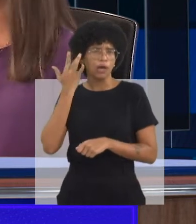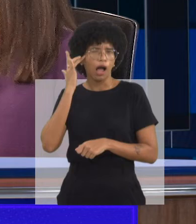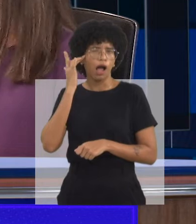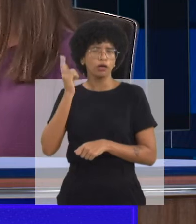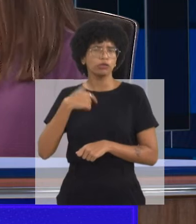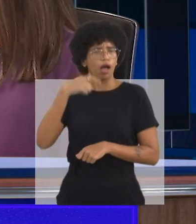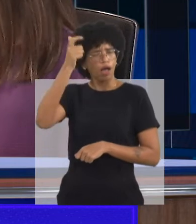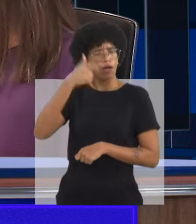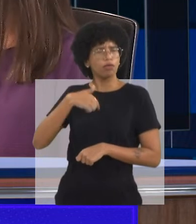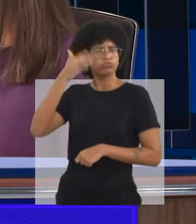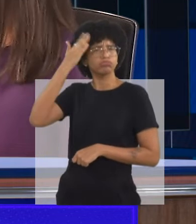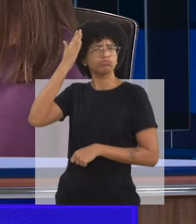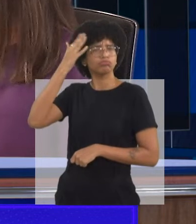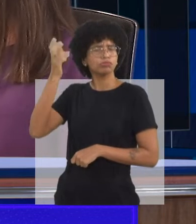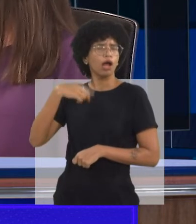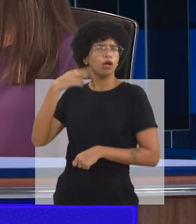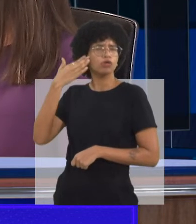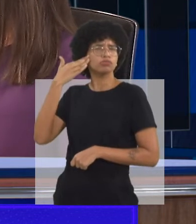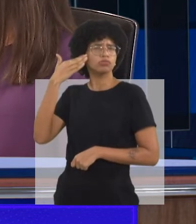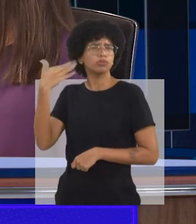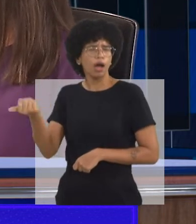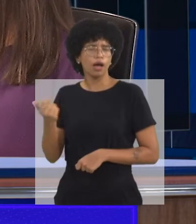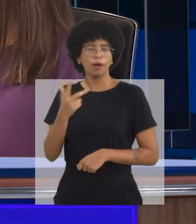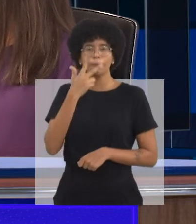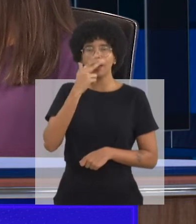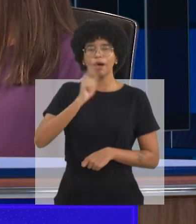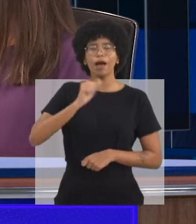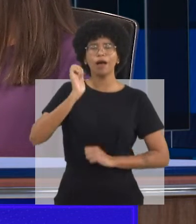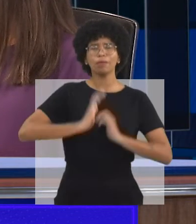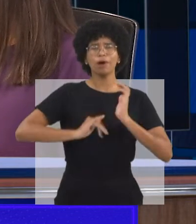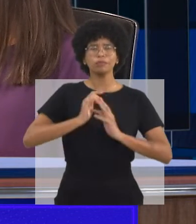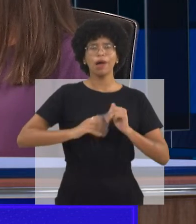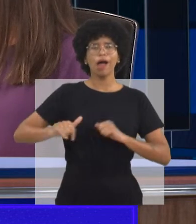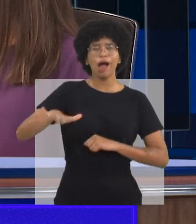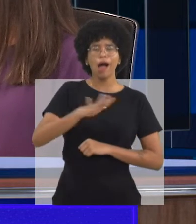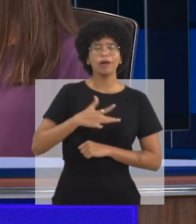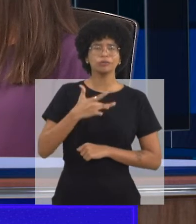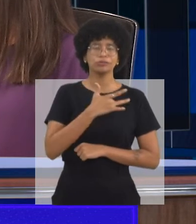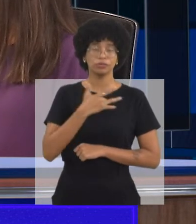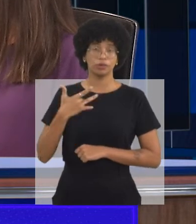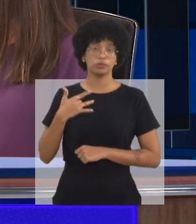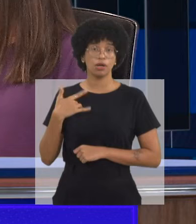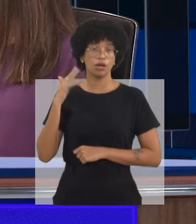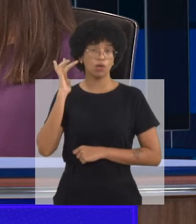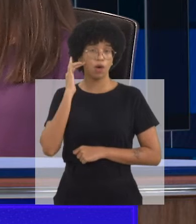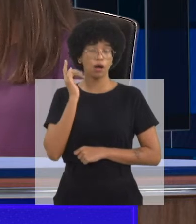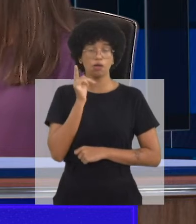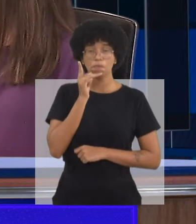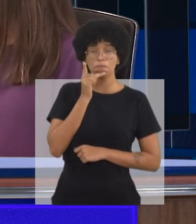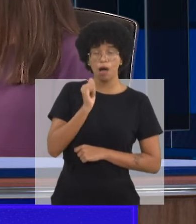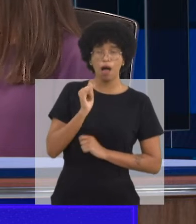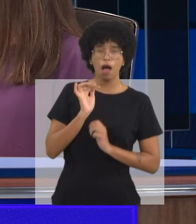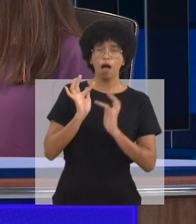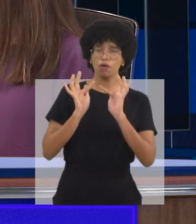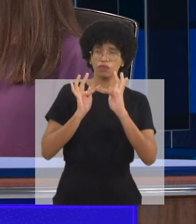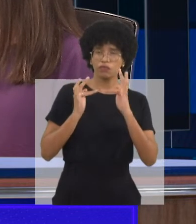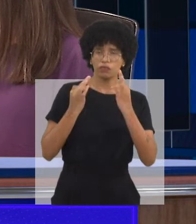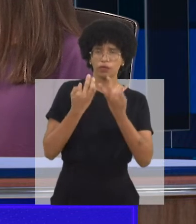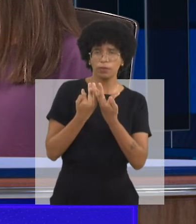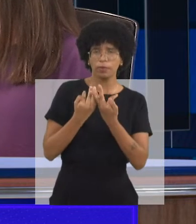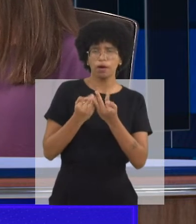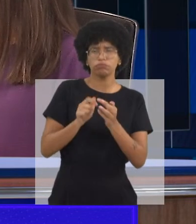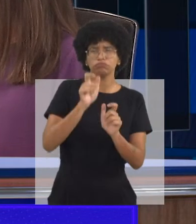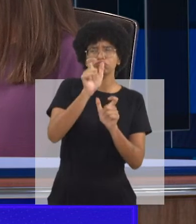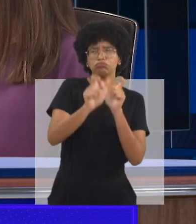não perdeu nada com isso. E tem muita dúvida exatamente por isso, porque os pais, familiares, às vezes,